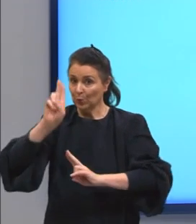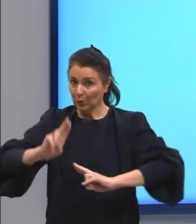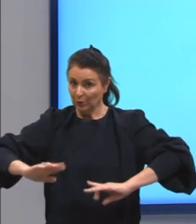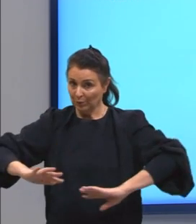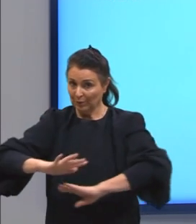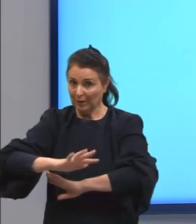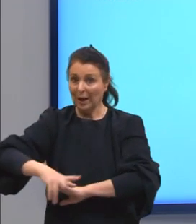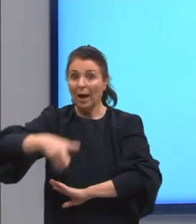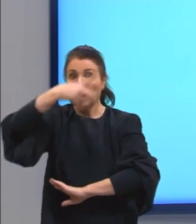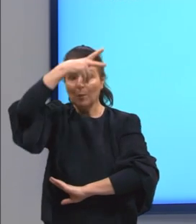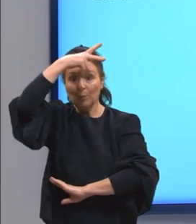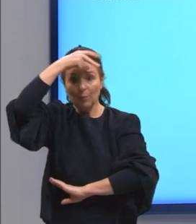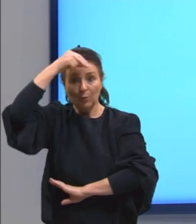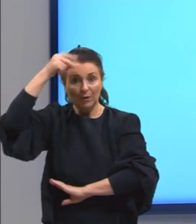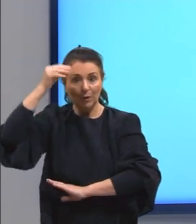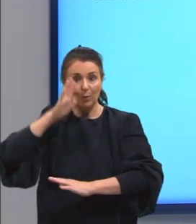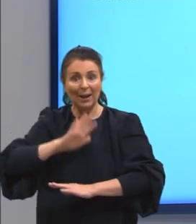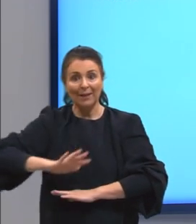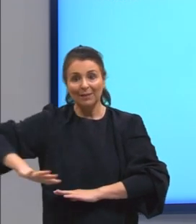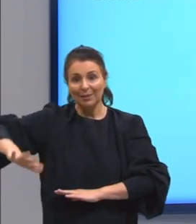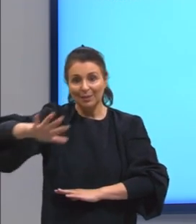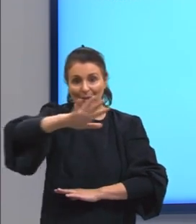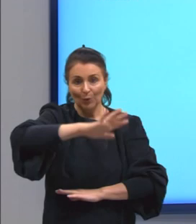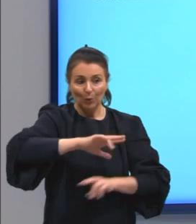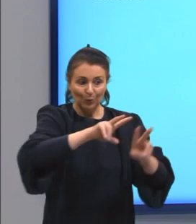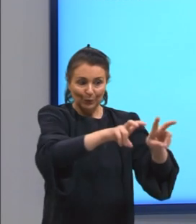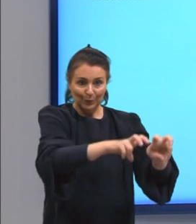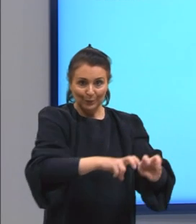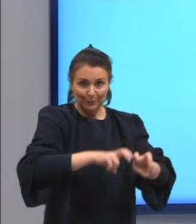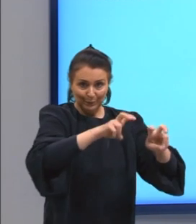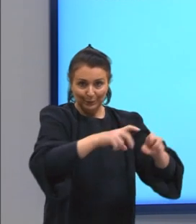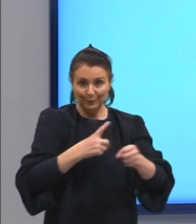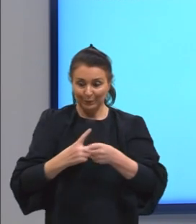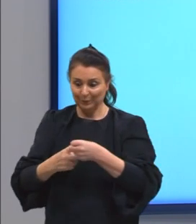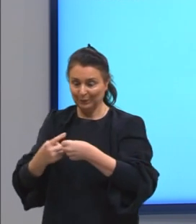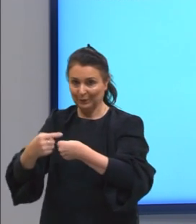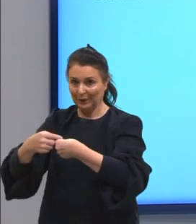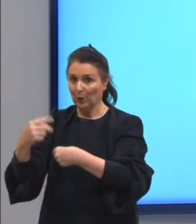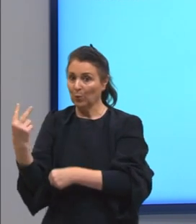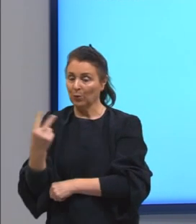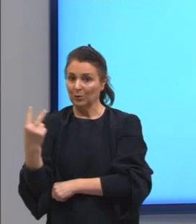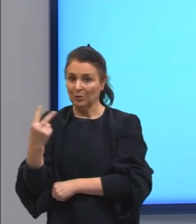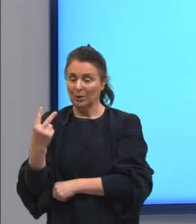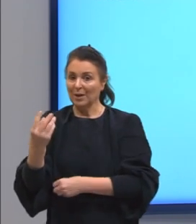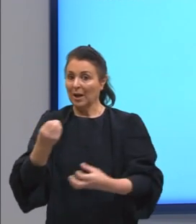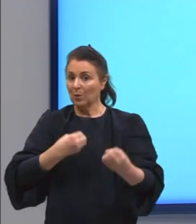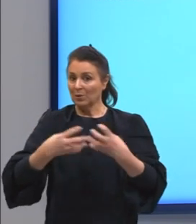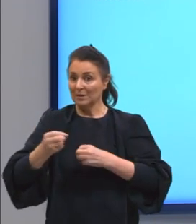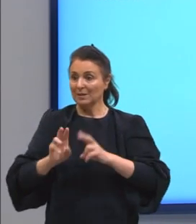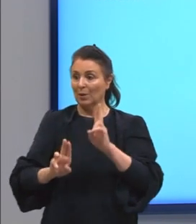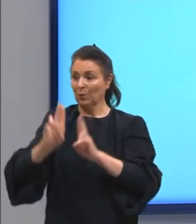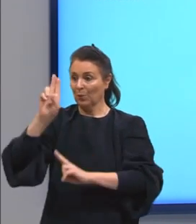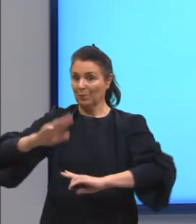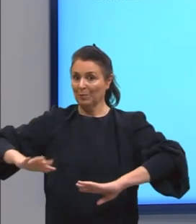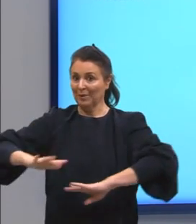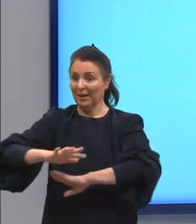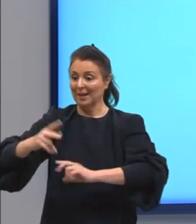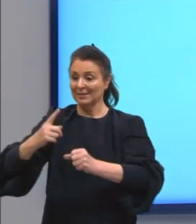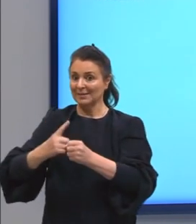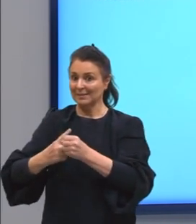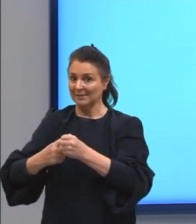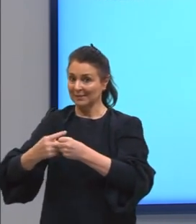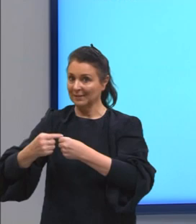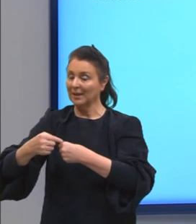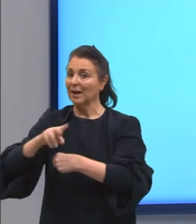município é todo aquele território. A parte onde nós temos a concentração urbana é chamada de cidade. E ela,